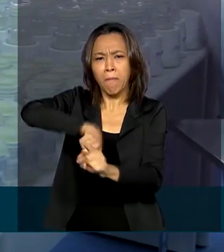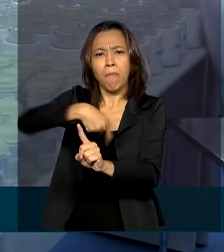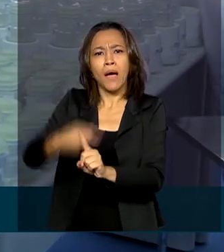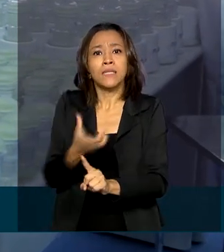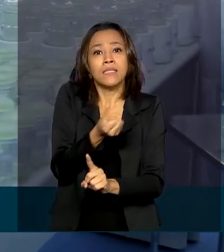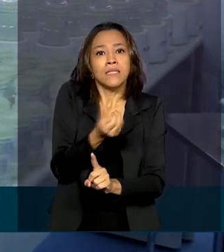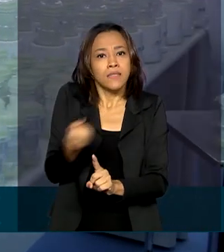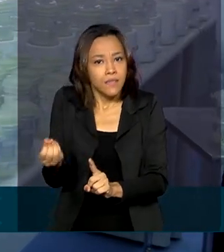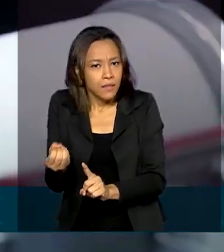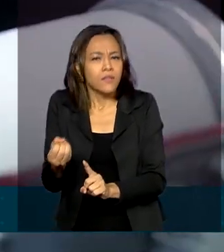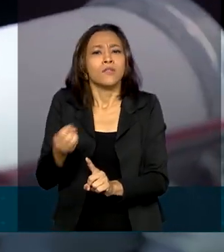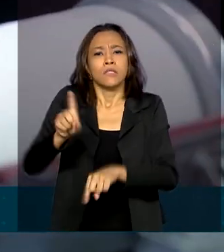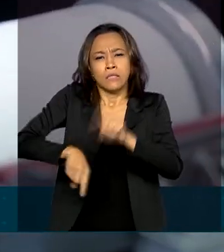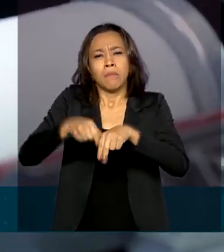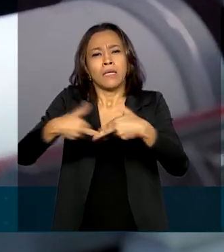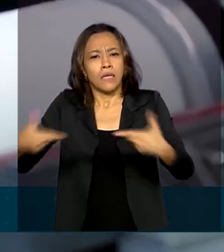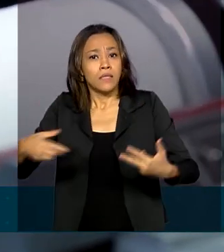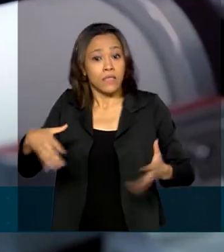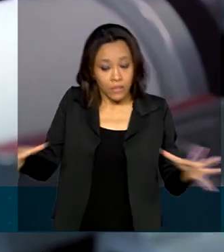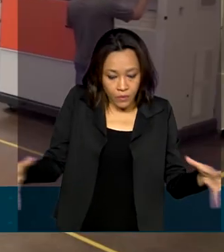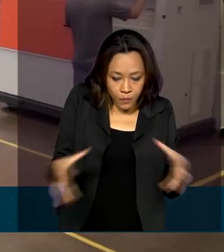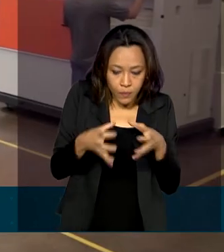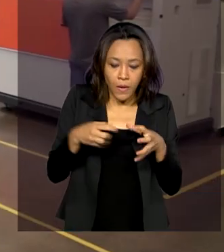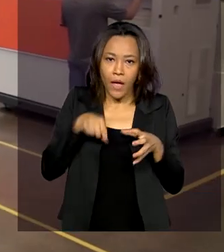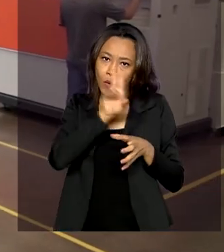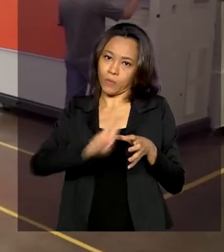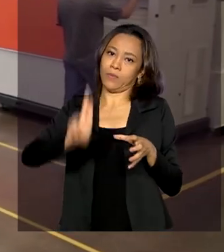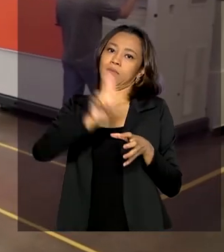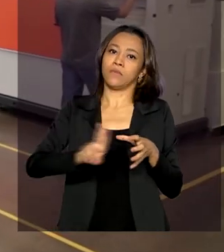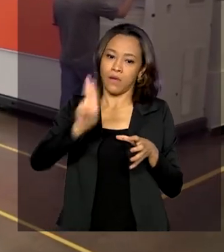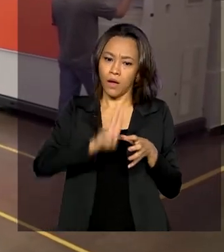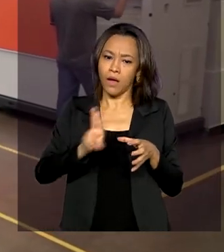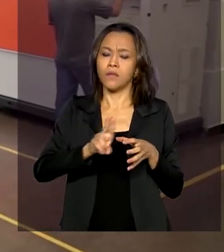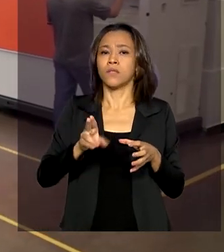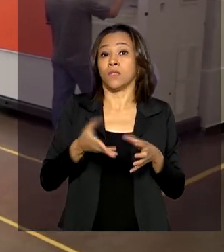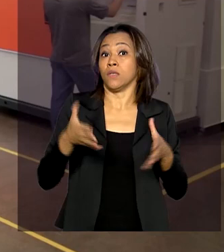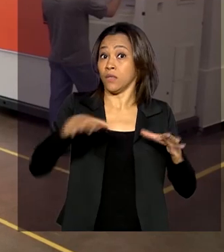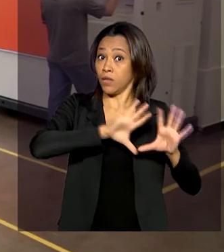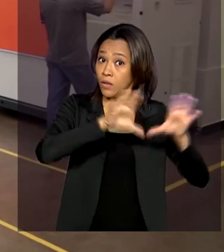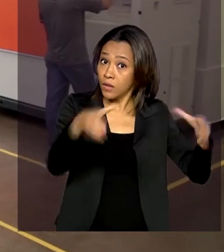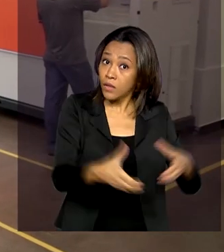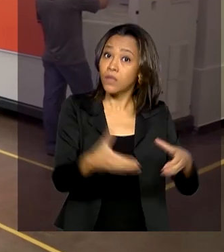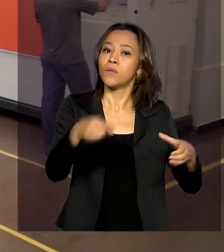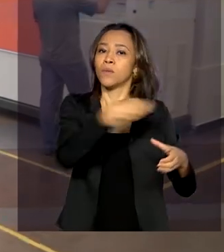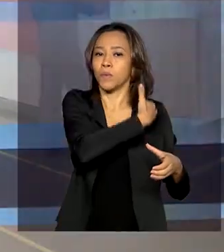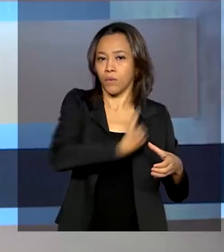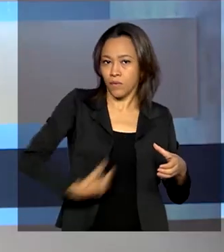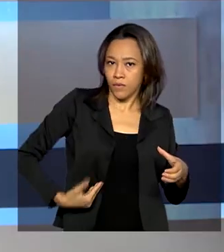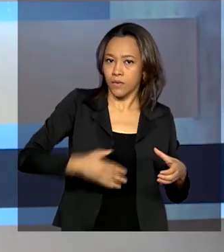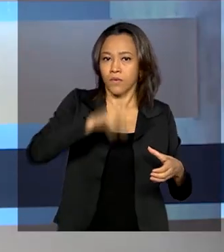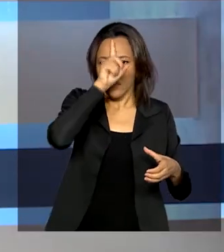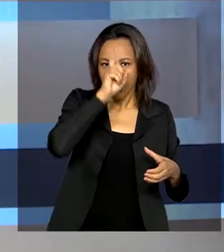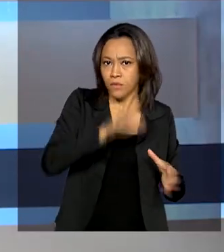descartáveis usados no procedimento, tanto para a rede pública de saúde quanto para a privada.